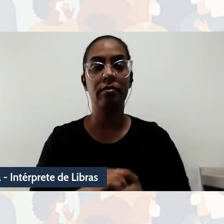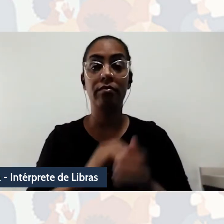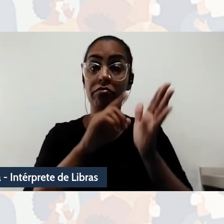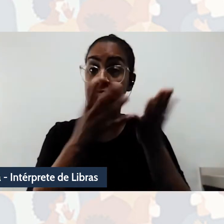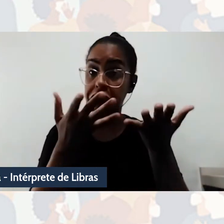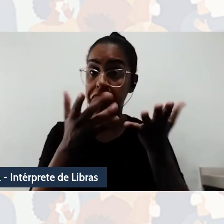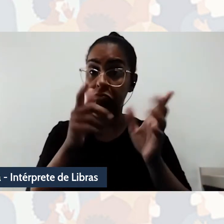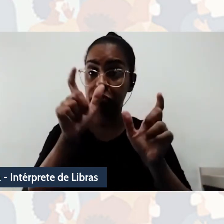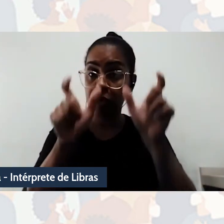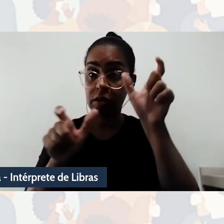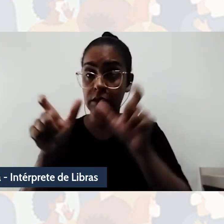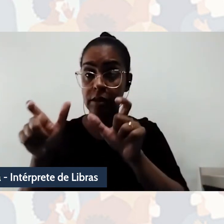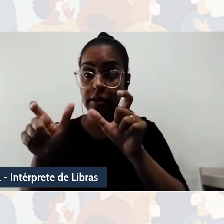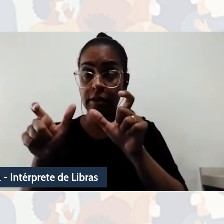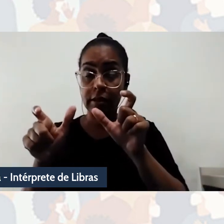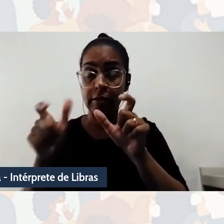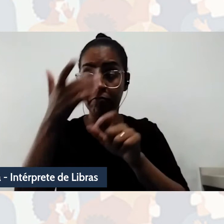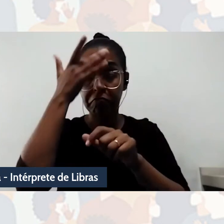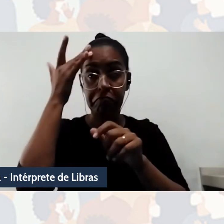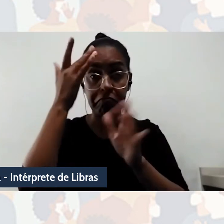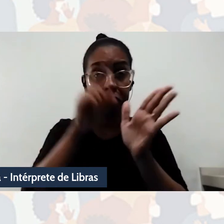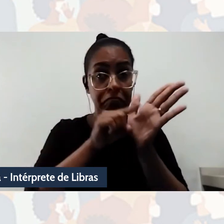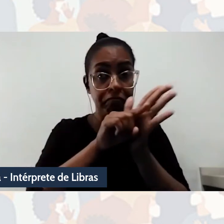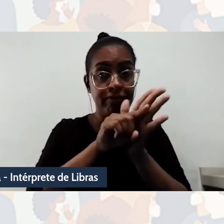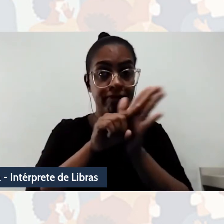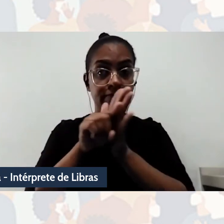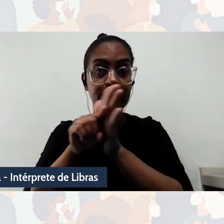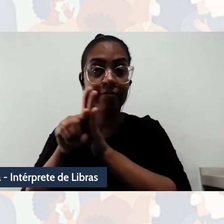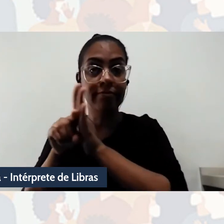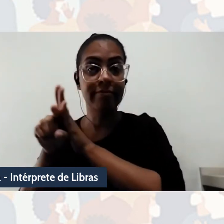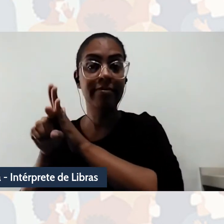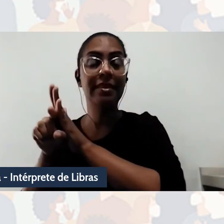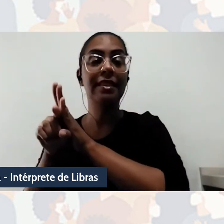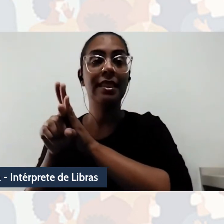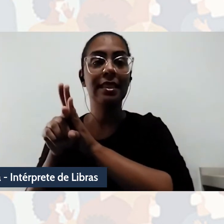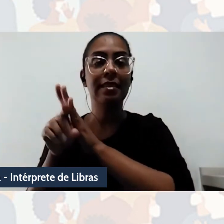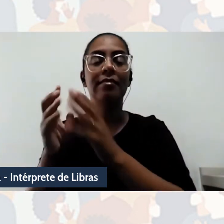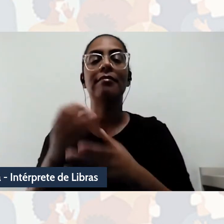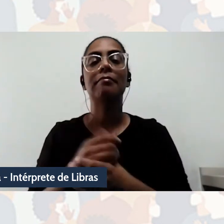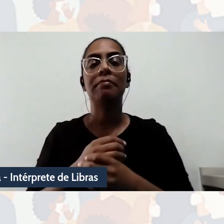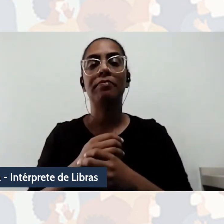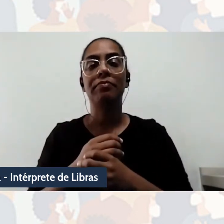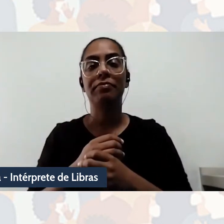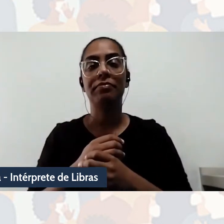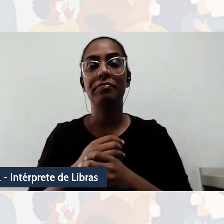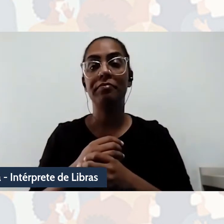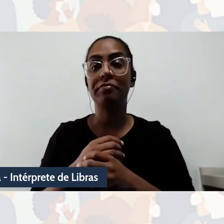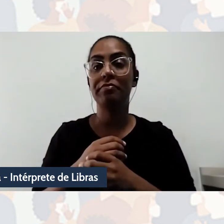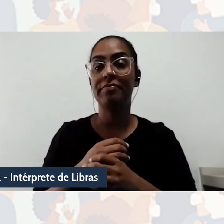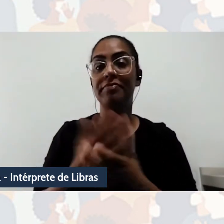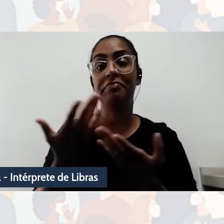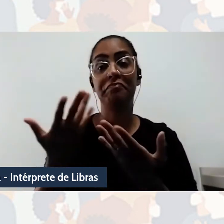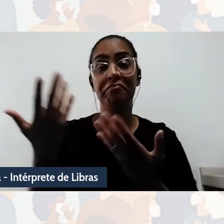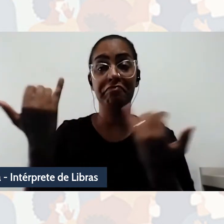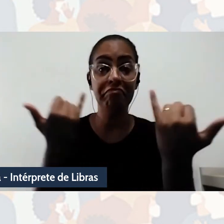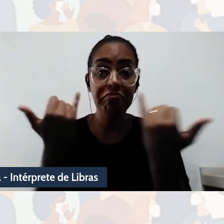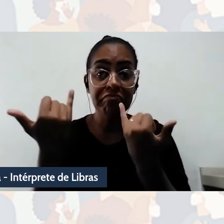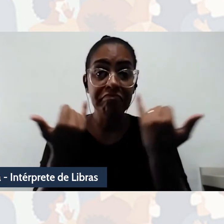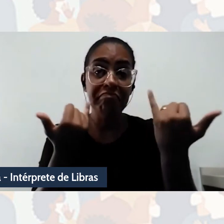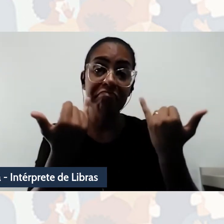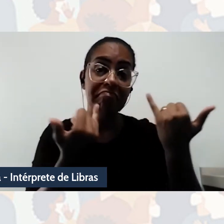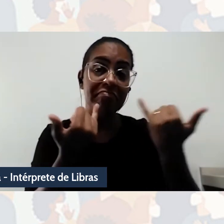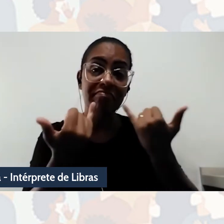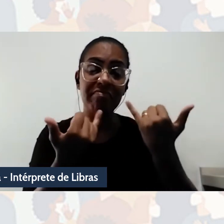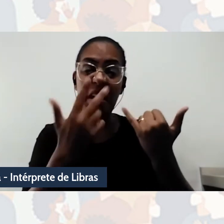e pesquisadoras que aprendam com, né, aprendam com os ditos saberes menores e inúteis,